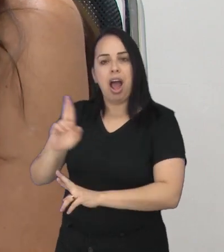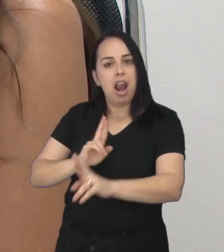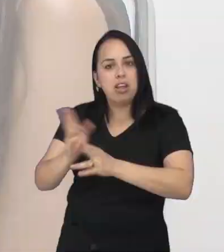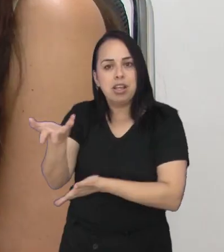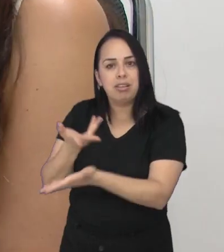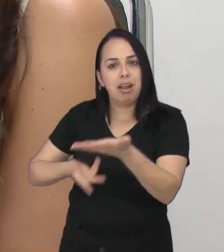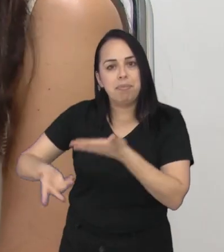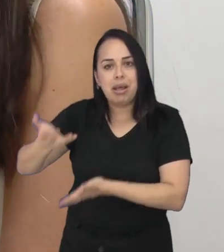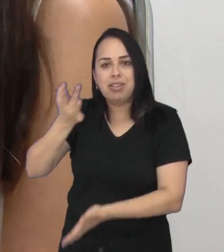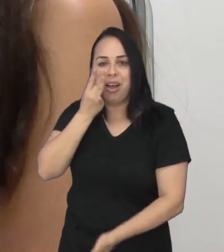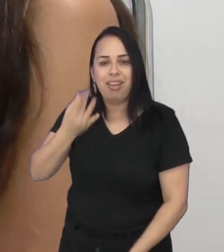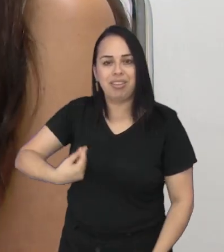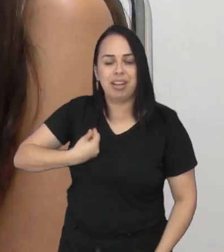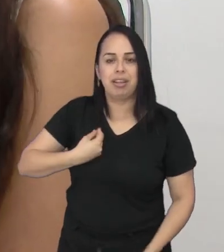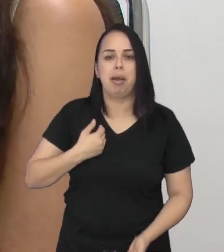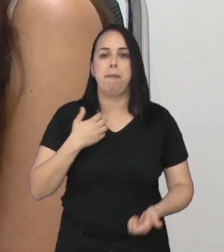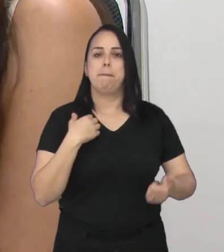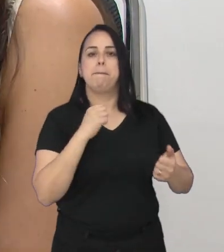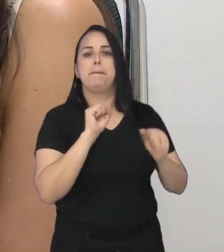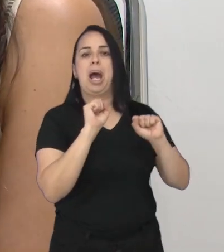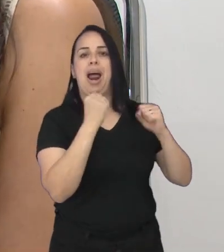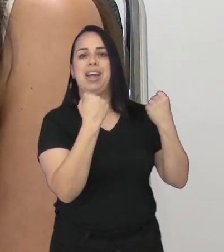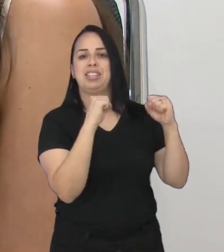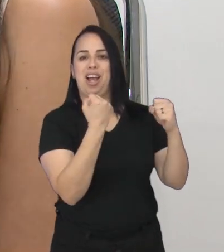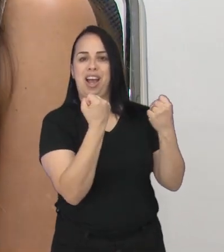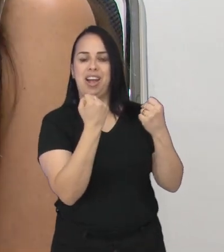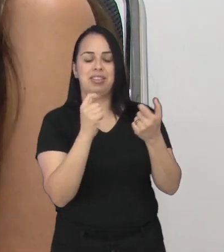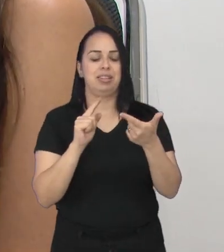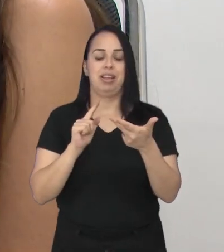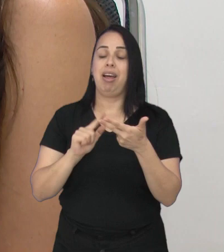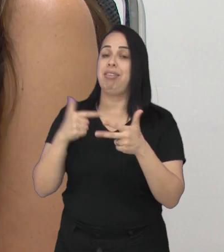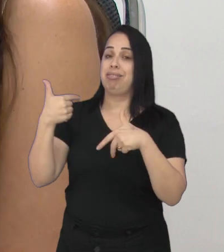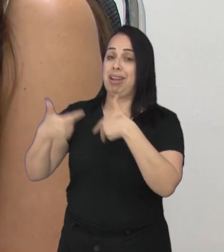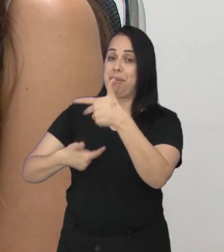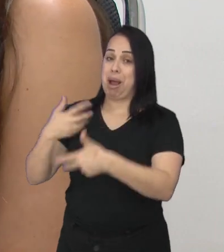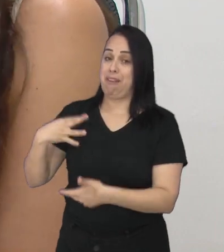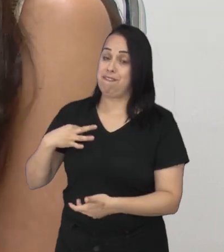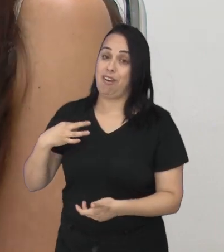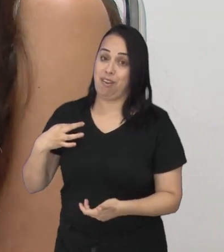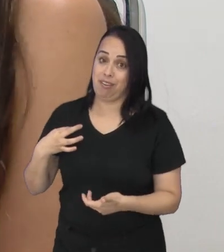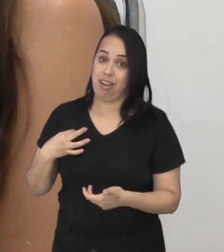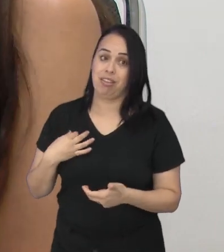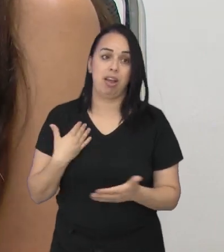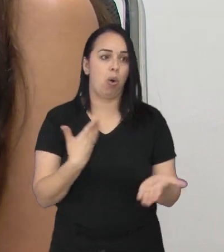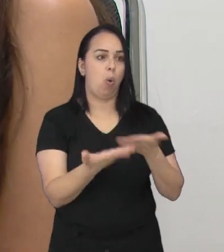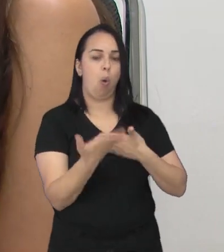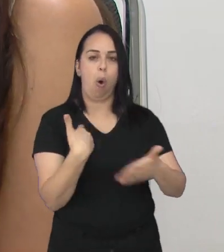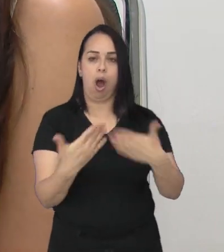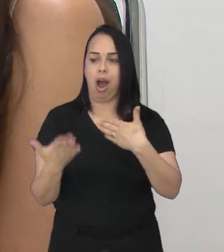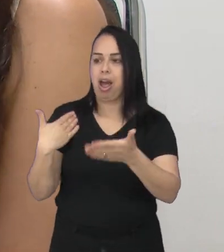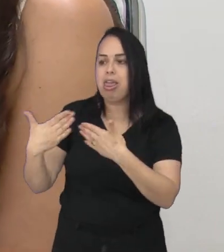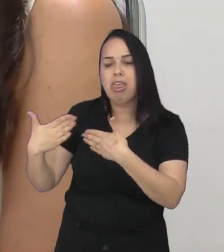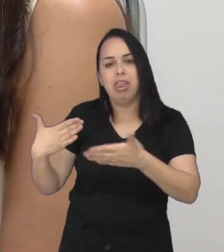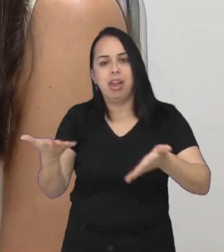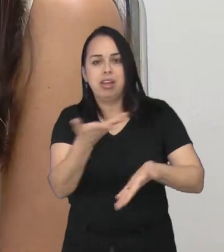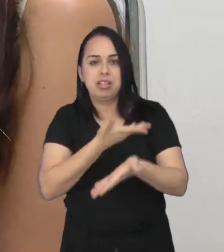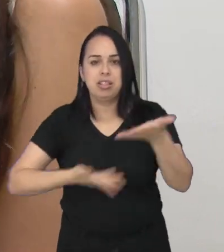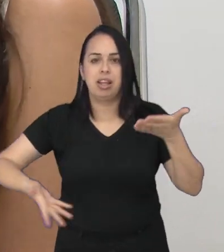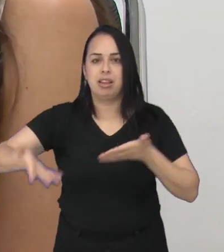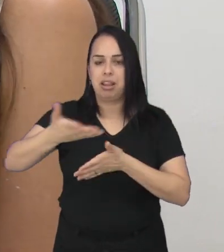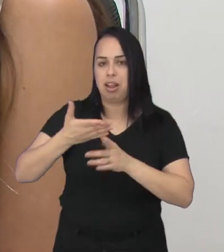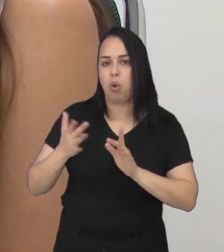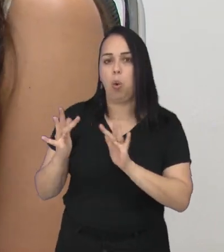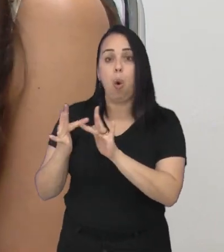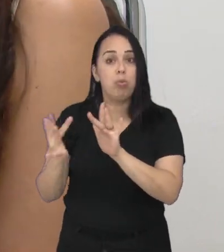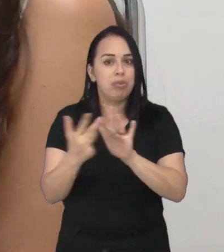prejuízo. Buscar relacionamentos reais, buscar a prática de esportes, fazer um trabalho voluntário, me relacionar com